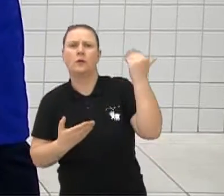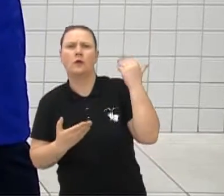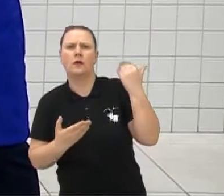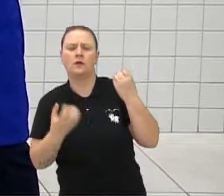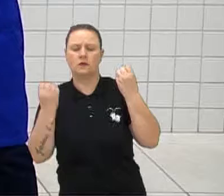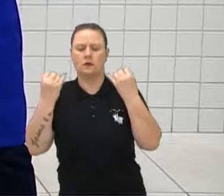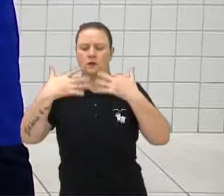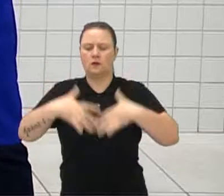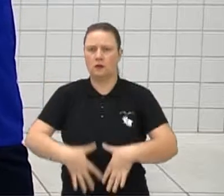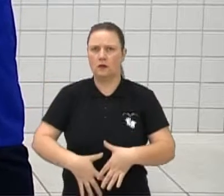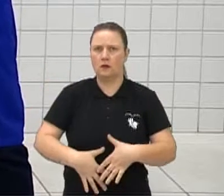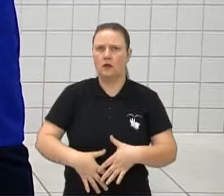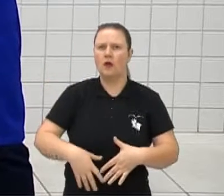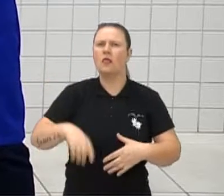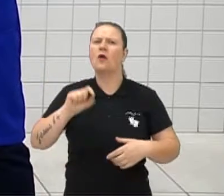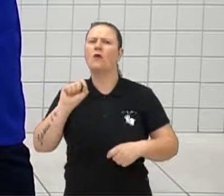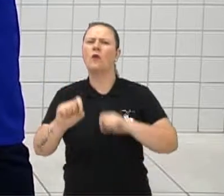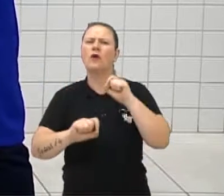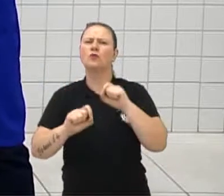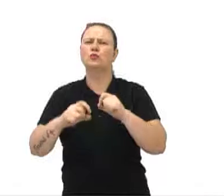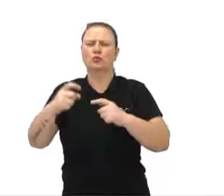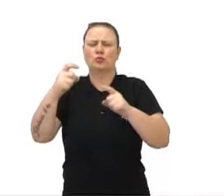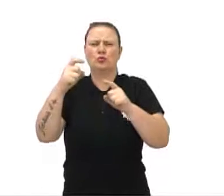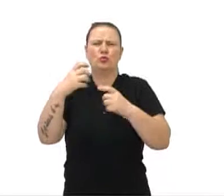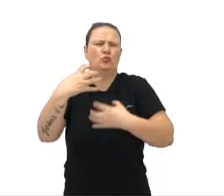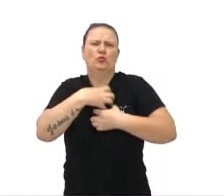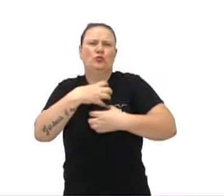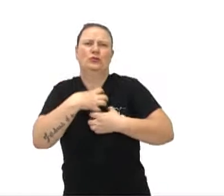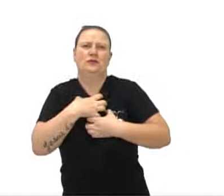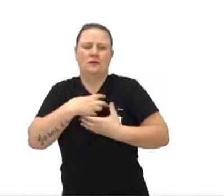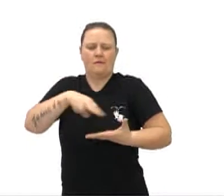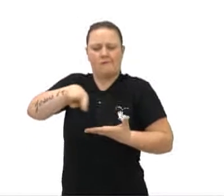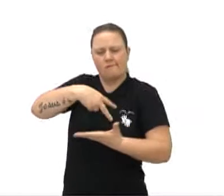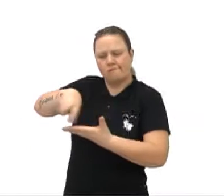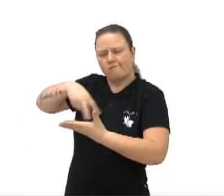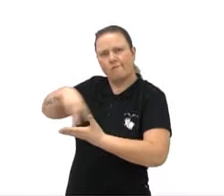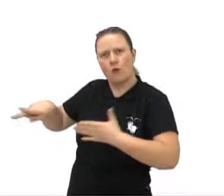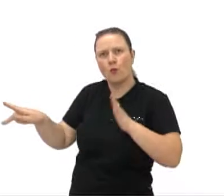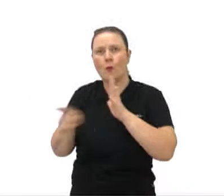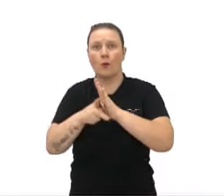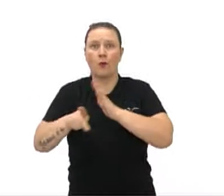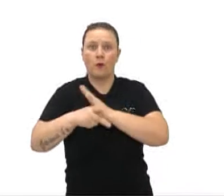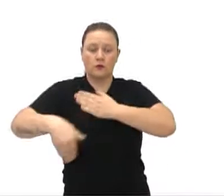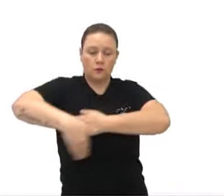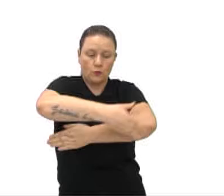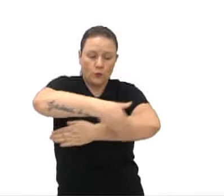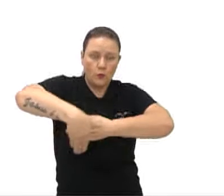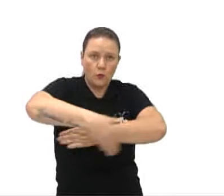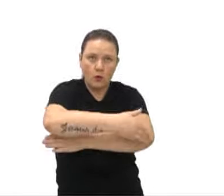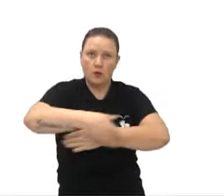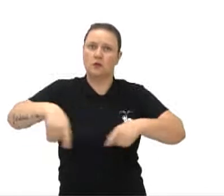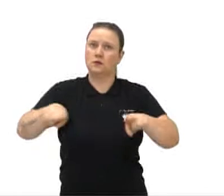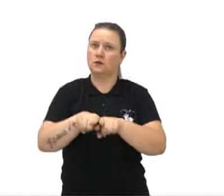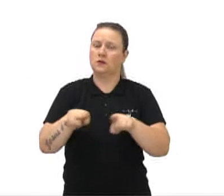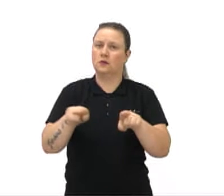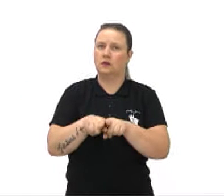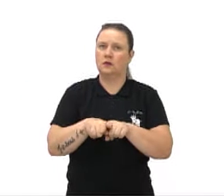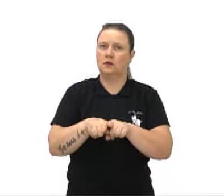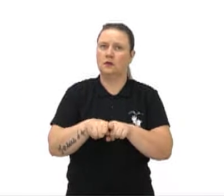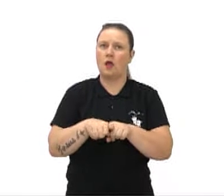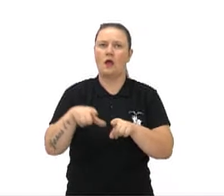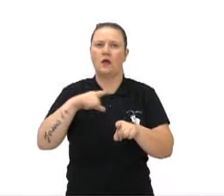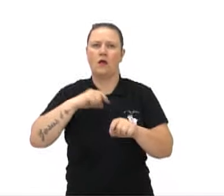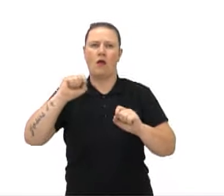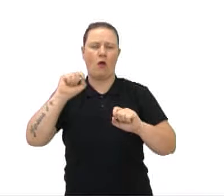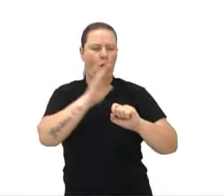falou sobre o walking punking, um estilo de dança de rua, né? Que vem do locker, que é dançado com os